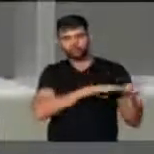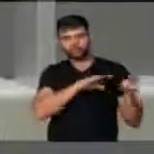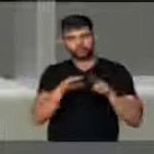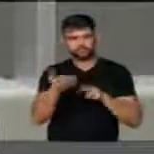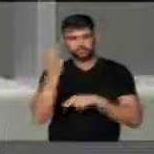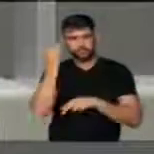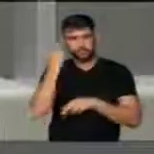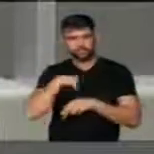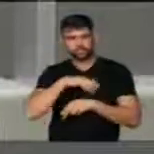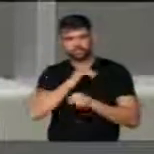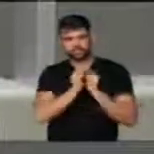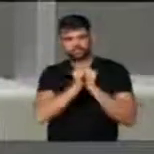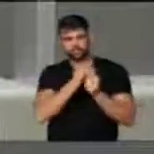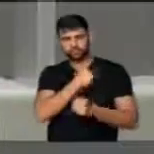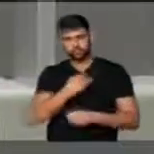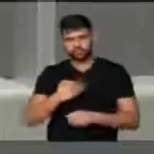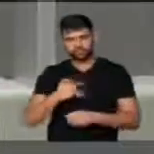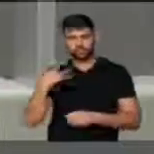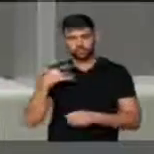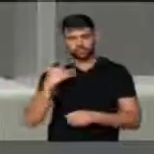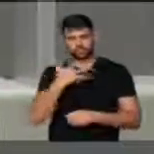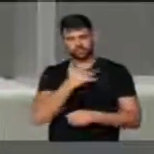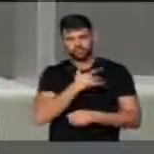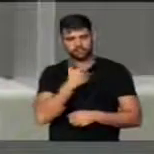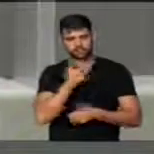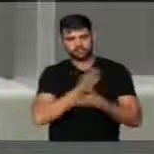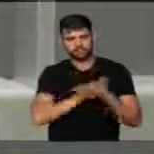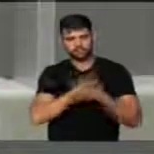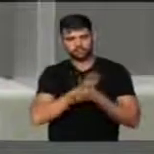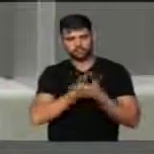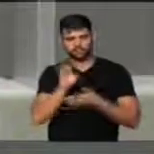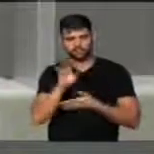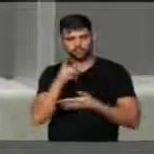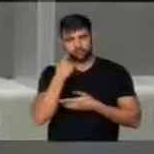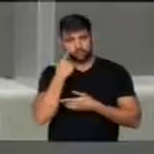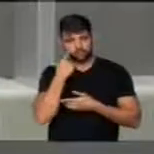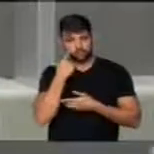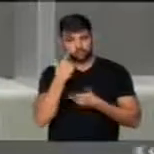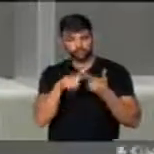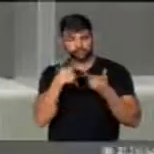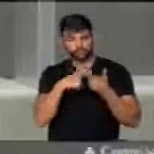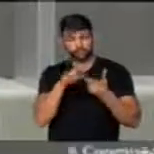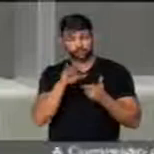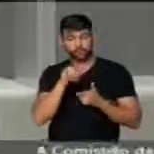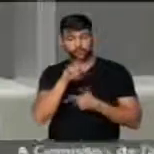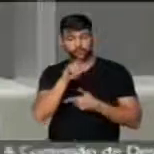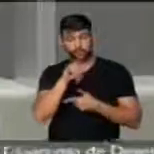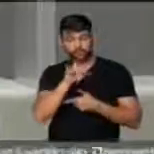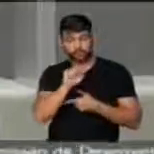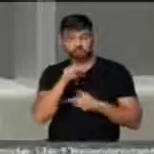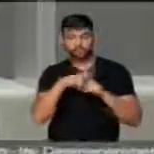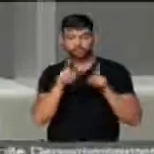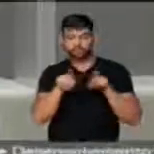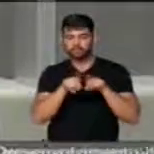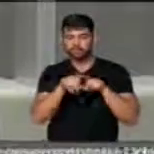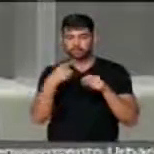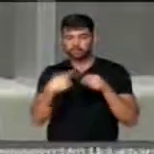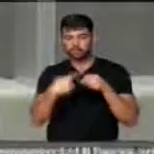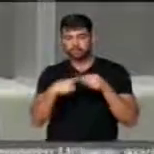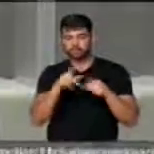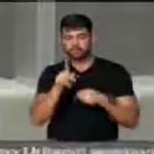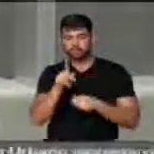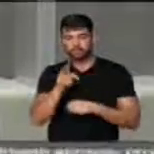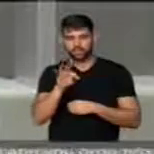com o ministro da Saúde, não só para ver os problemas de Uberlândia, mas também da cidade de